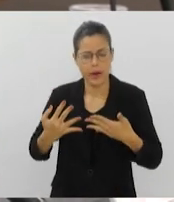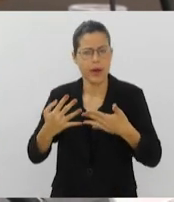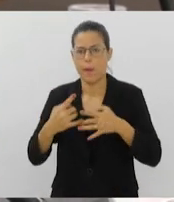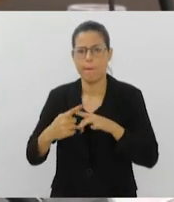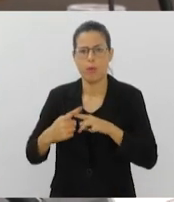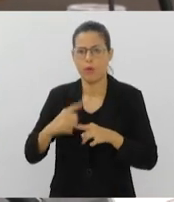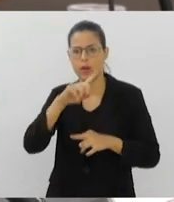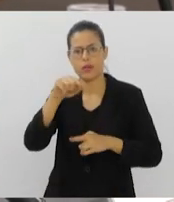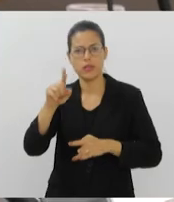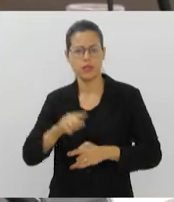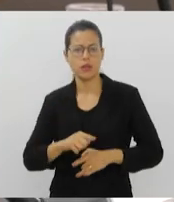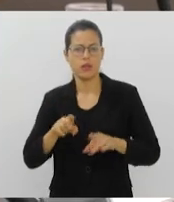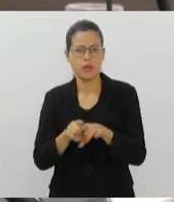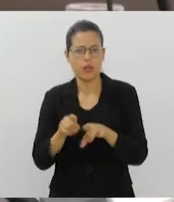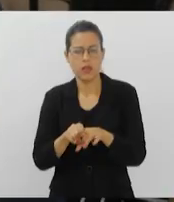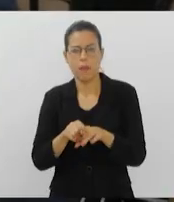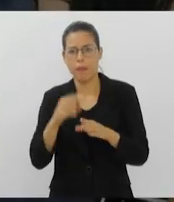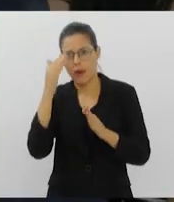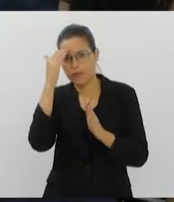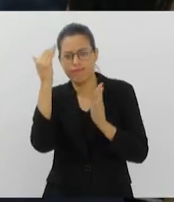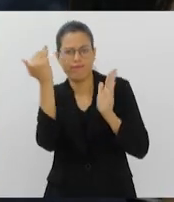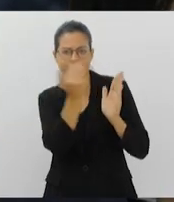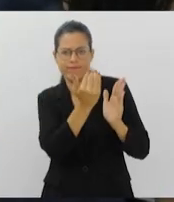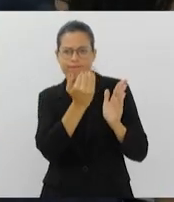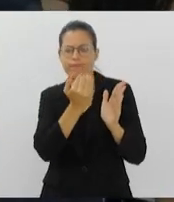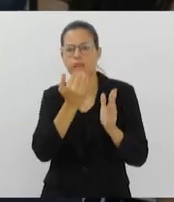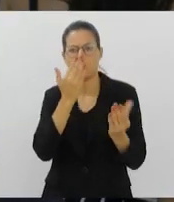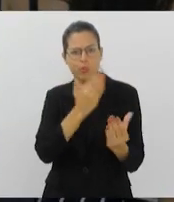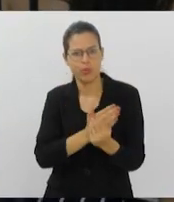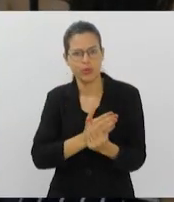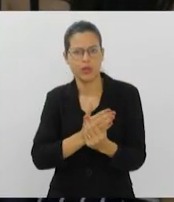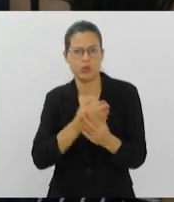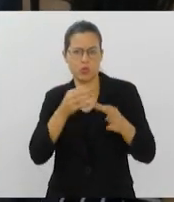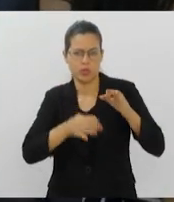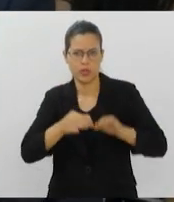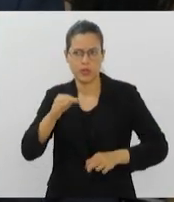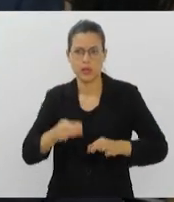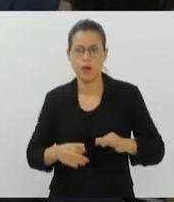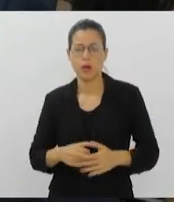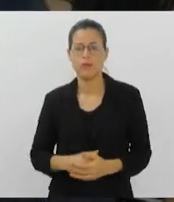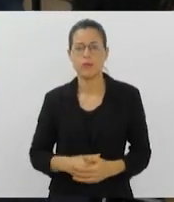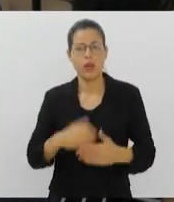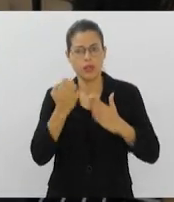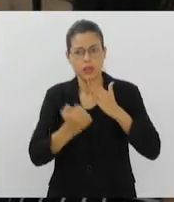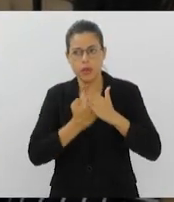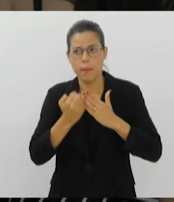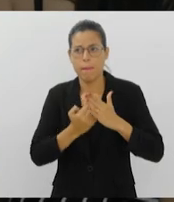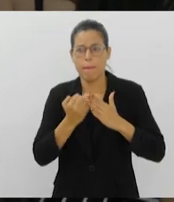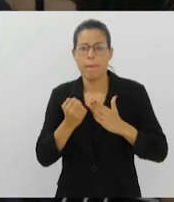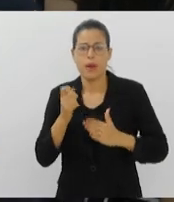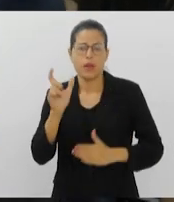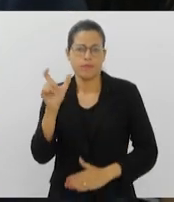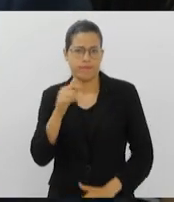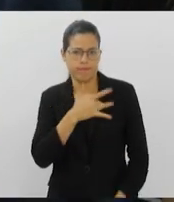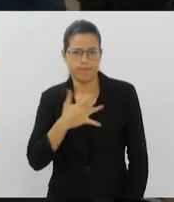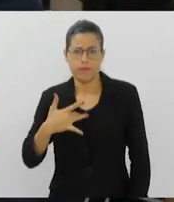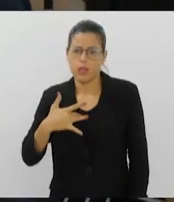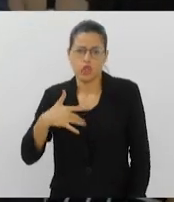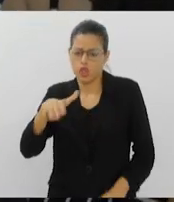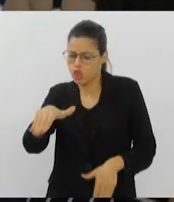não cumprimento de medidas judiciais. Com base nas operadoras que estão, de fato, efetuando o cancelamento, vamos chamar os presidentes das empresas.